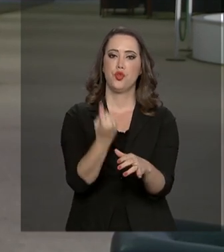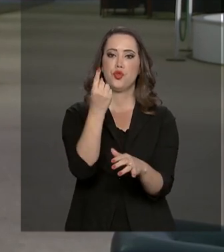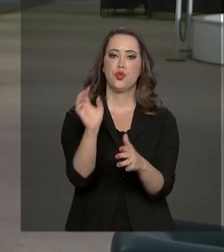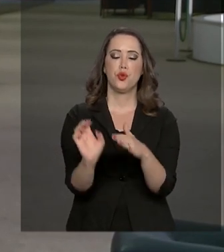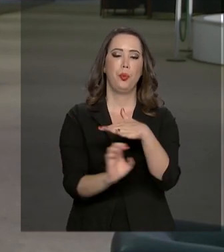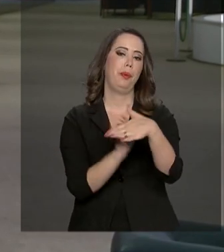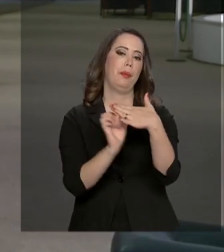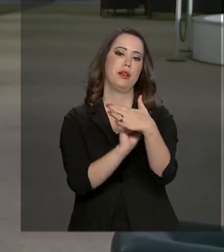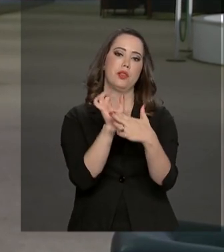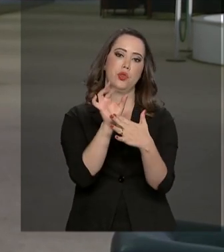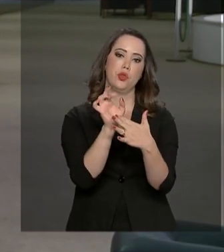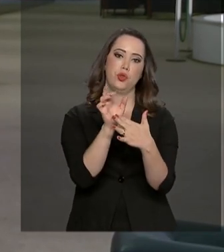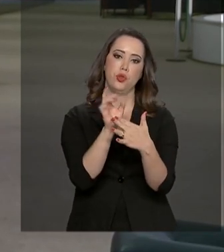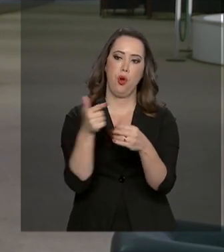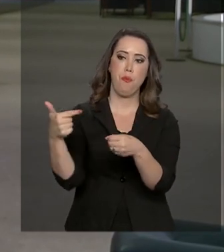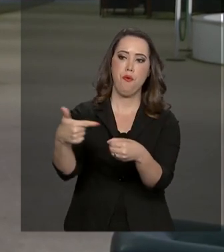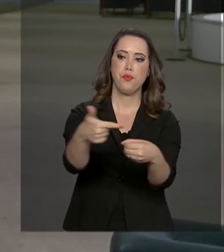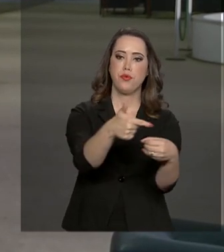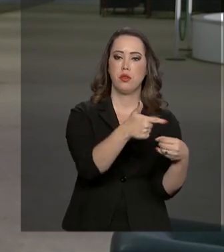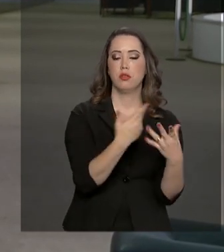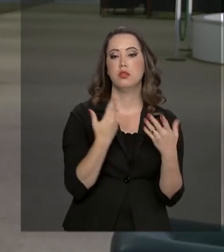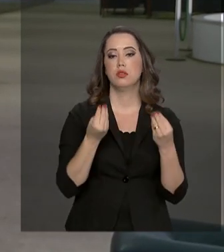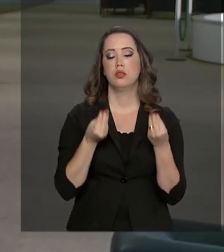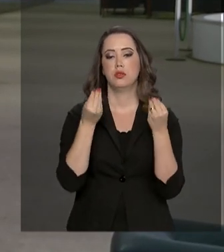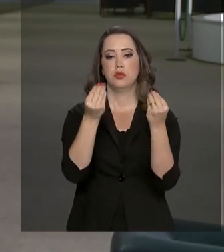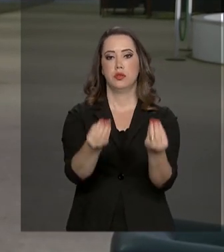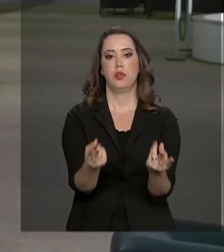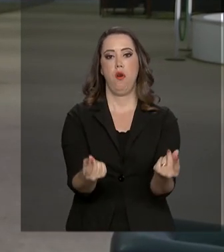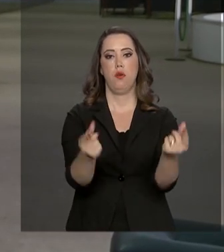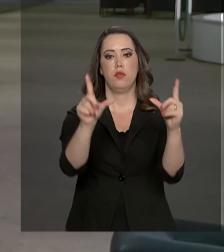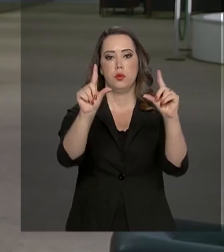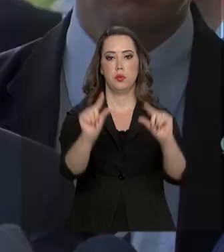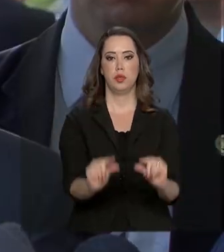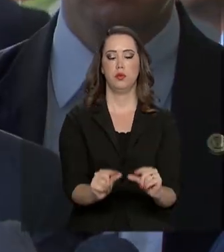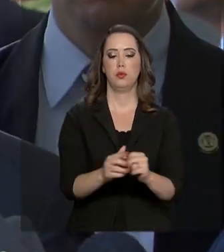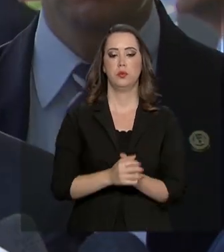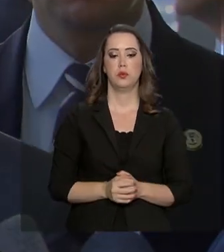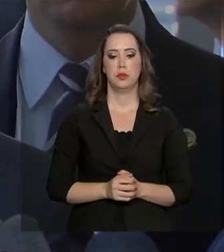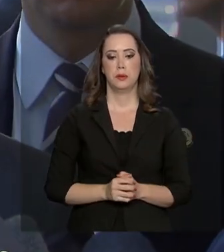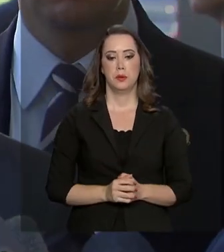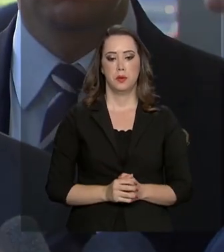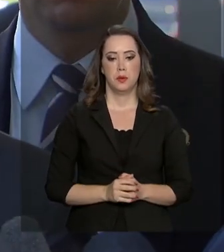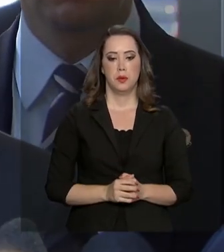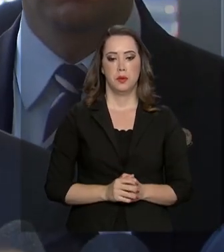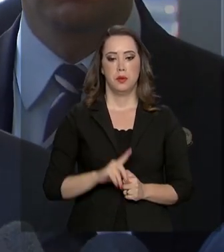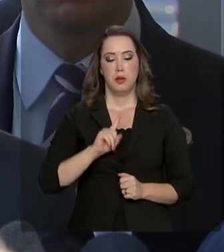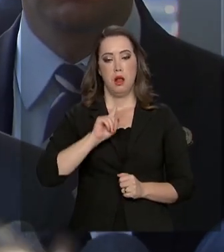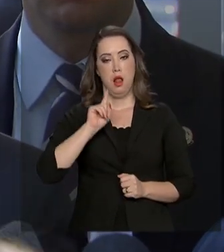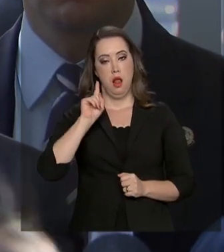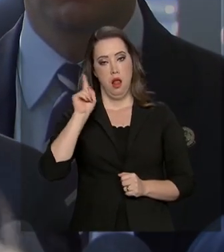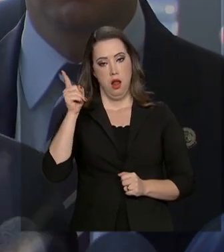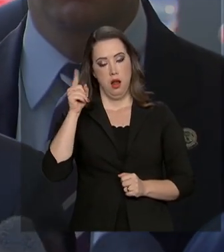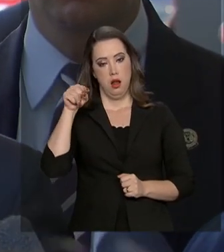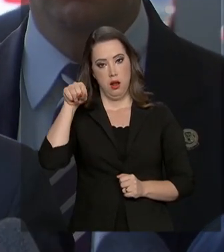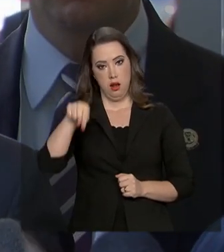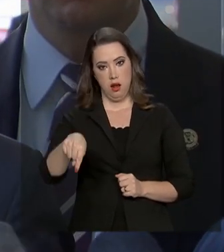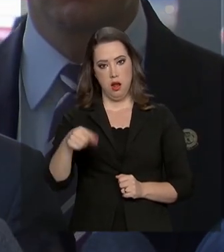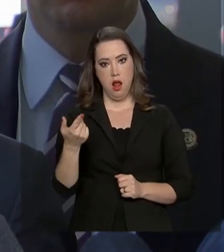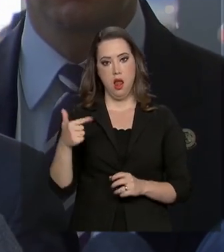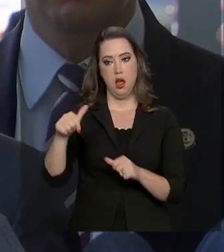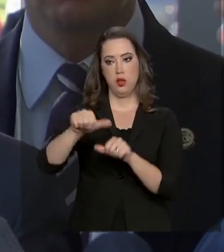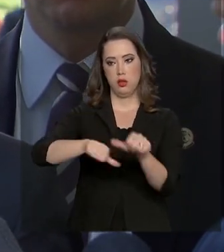e assim garantir que o preço mais barato chegue ao consumidor. Lá na refinaria, o preço está lá embaixo.